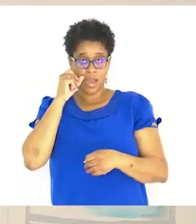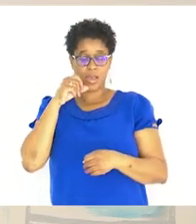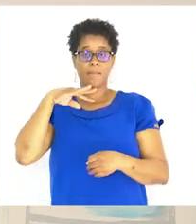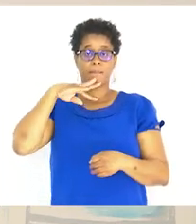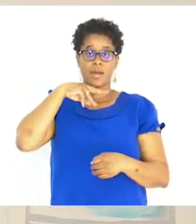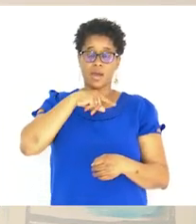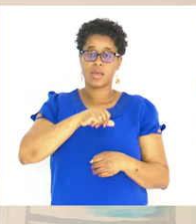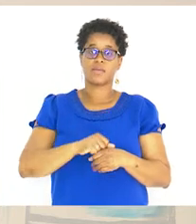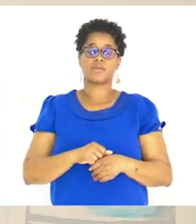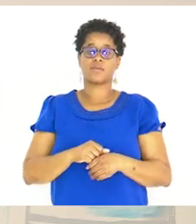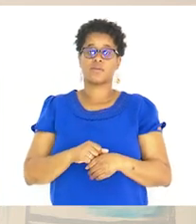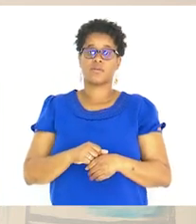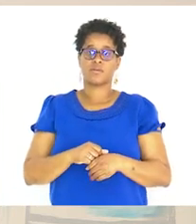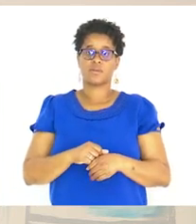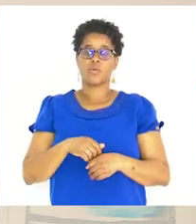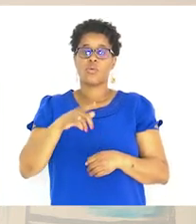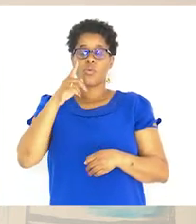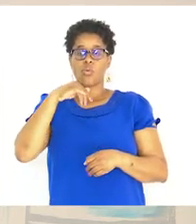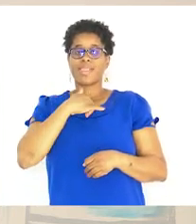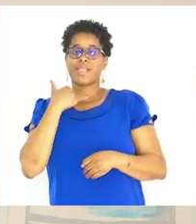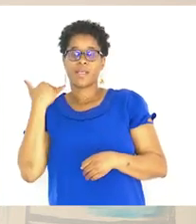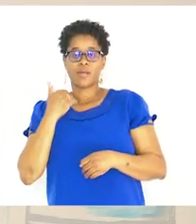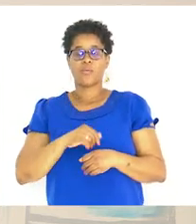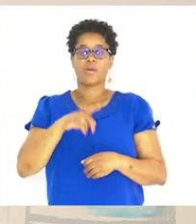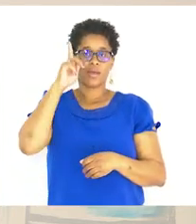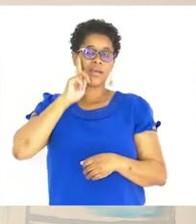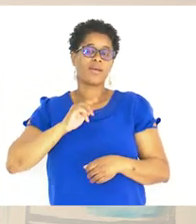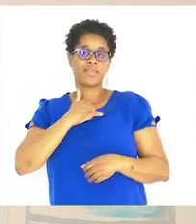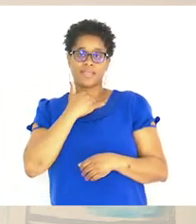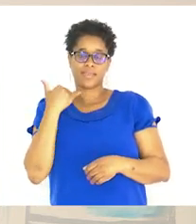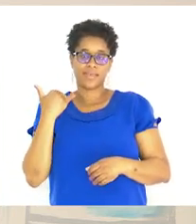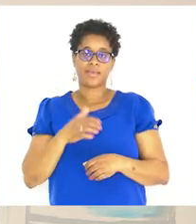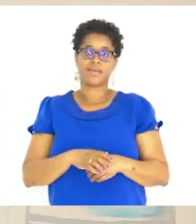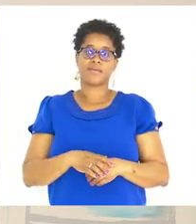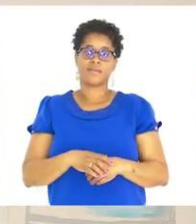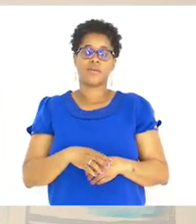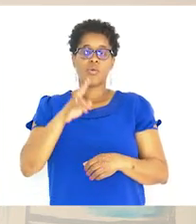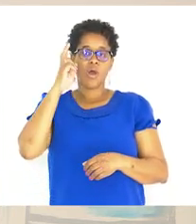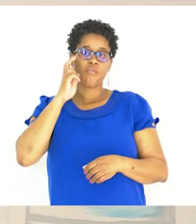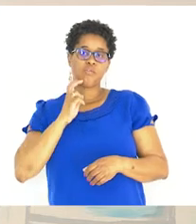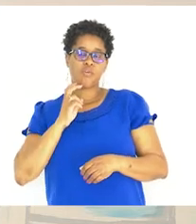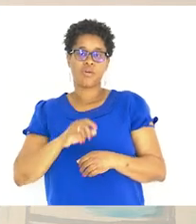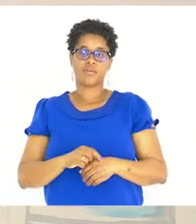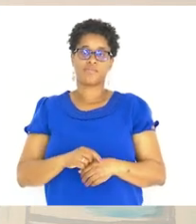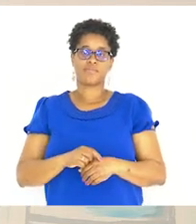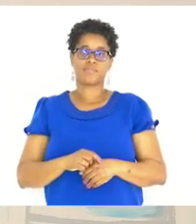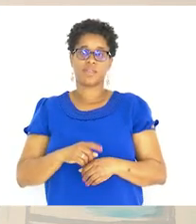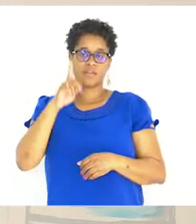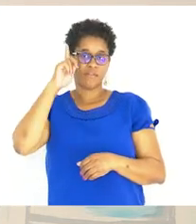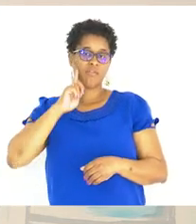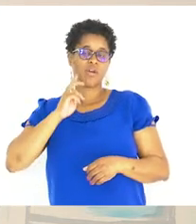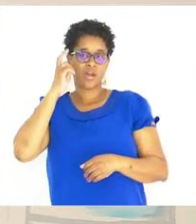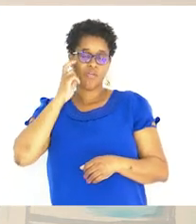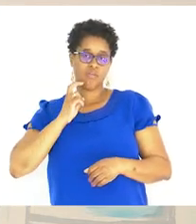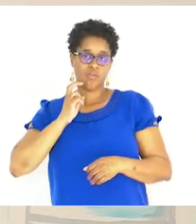A mãe O tio A tia O avó A